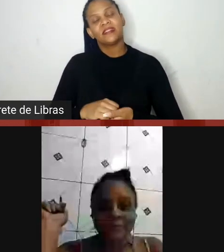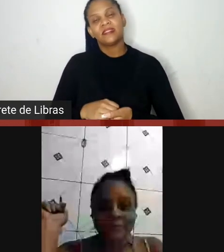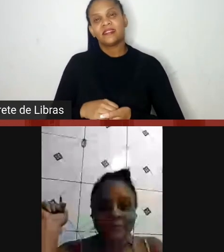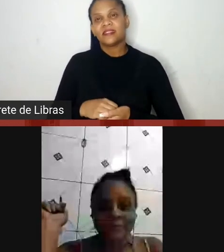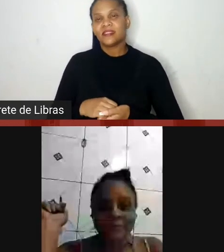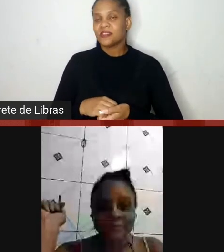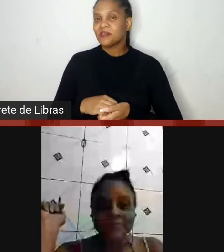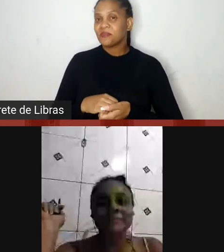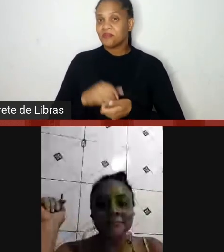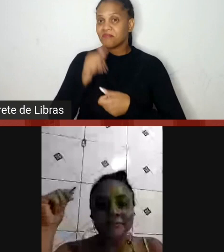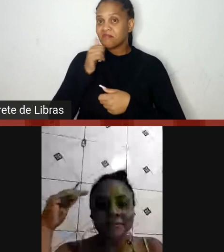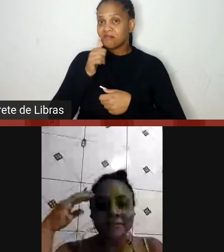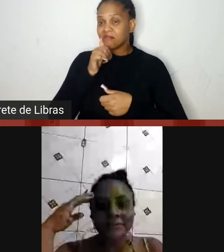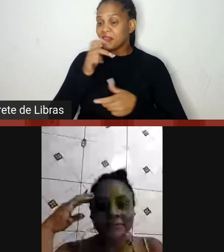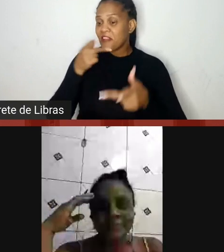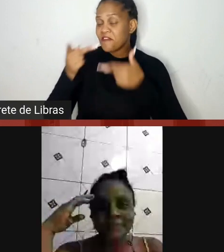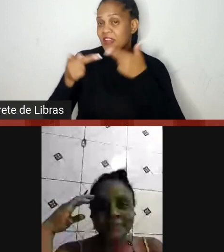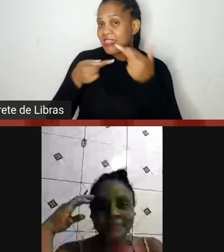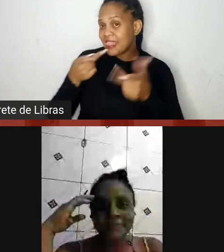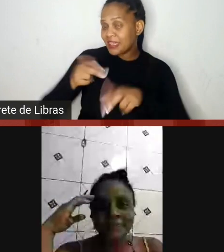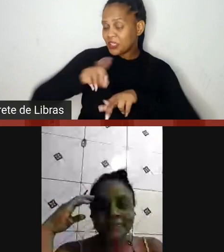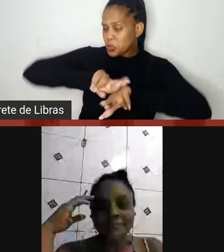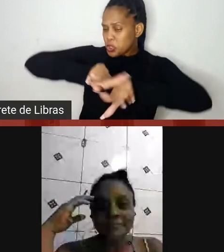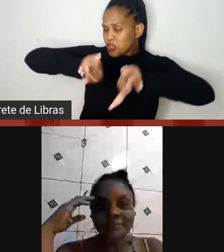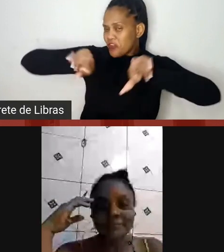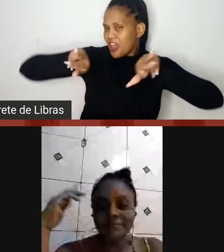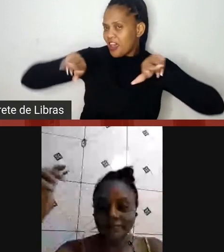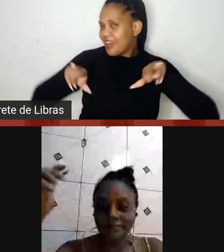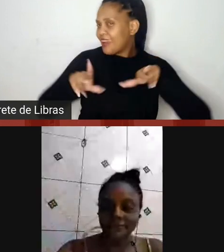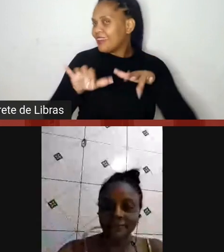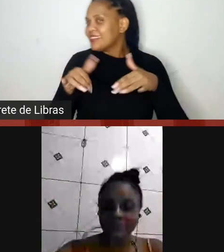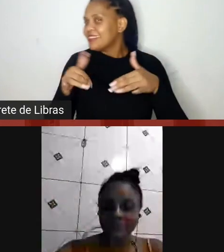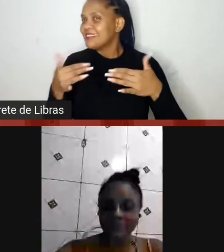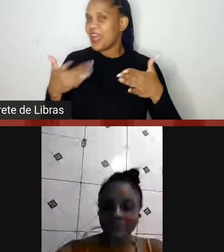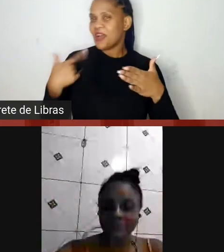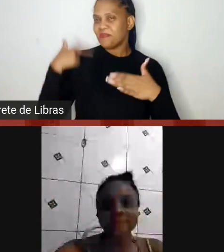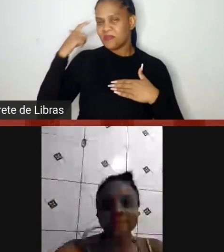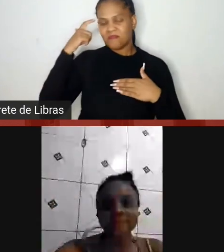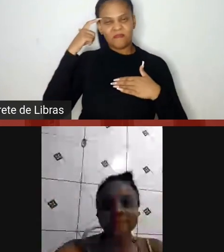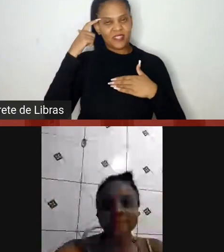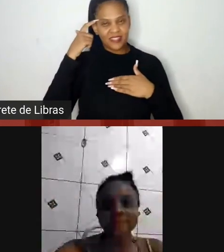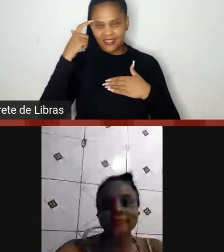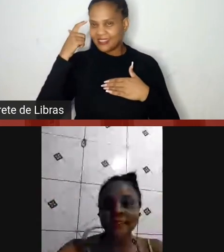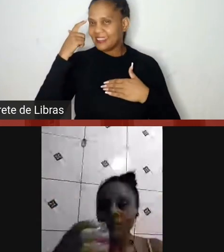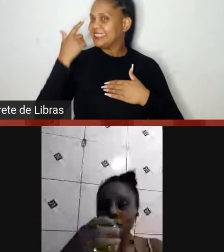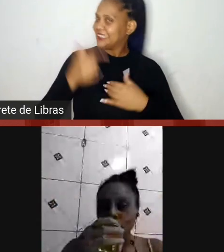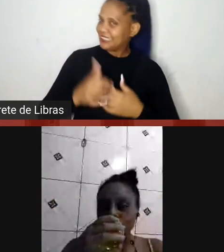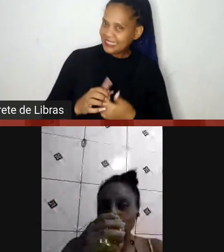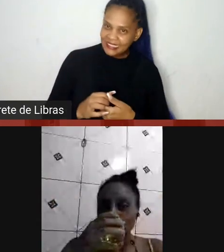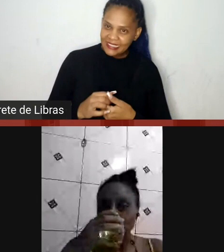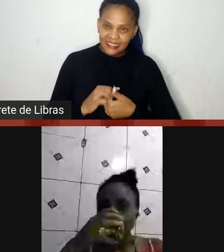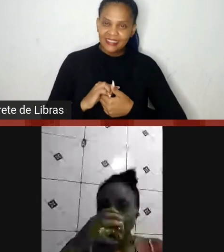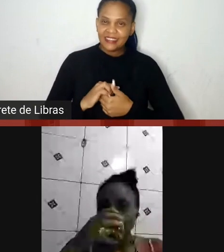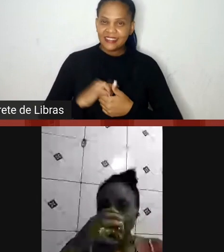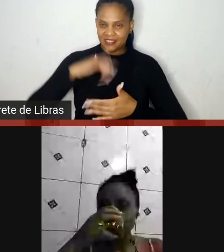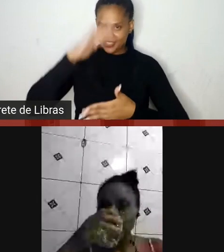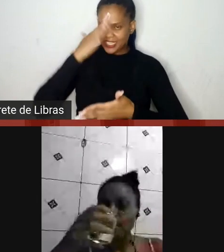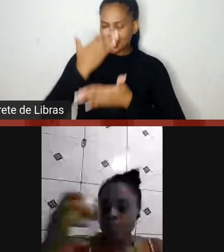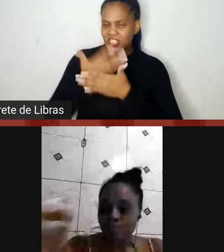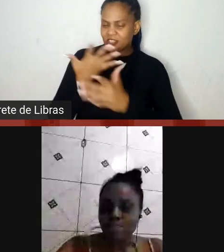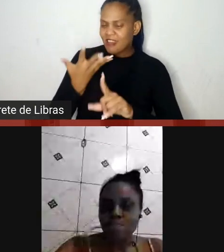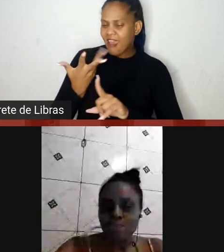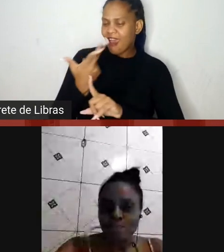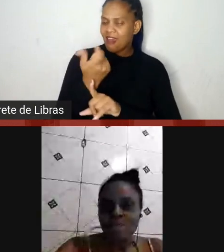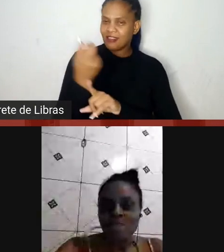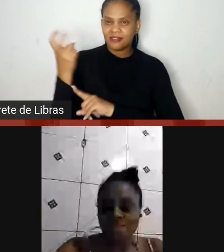falando, né, do exótico, tal, tal, pensei que também é uma questão que é muito... Eu acredito que a arte, a cultura,